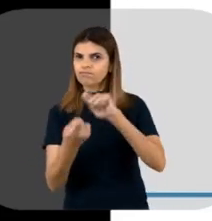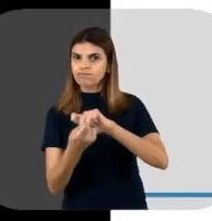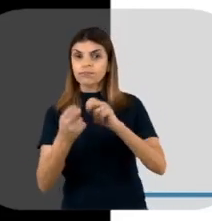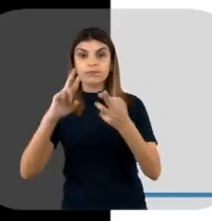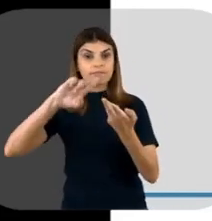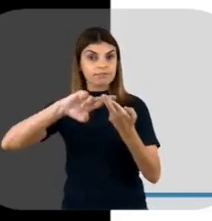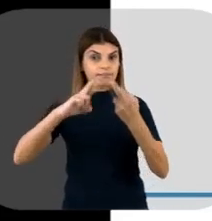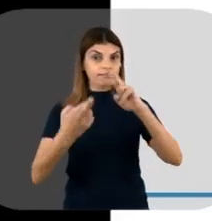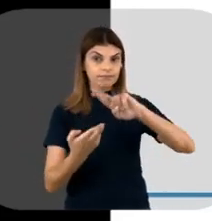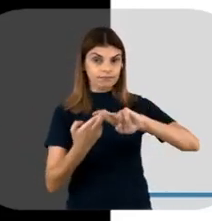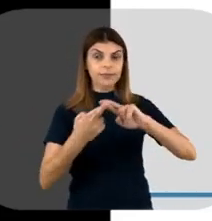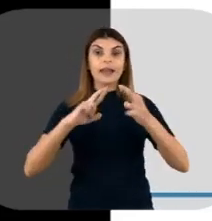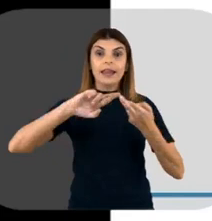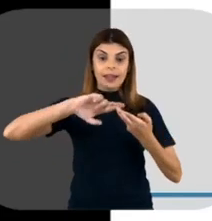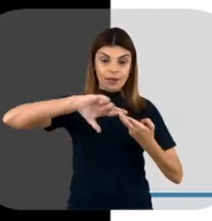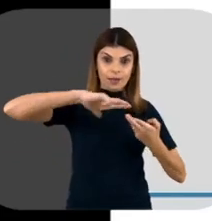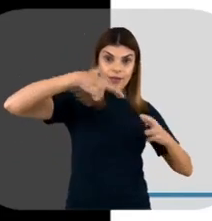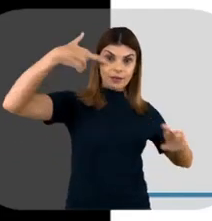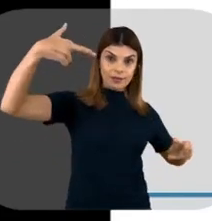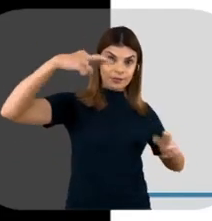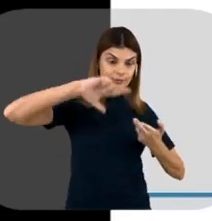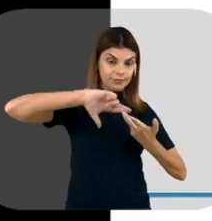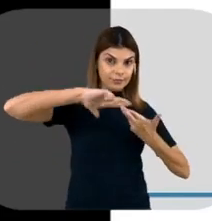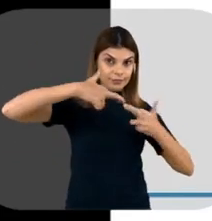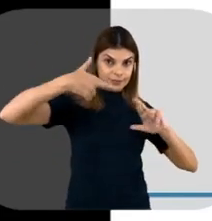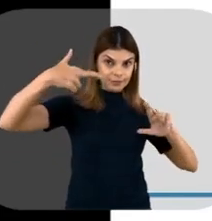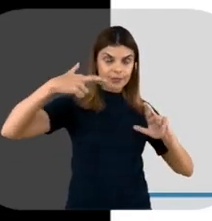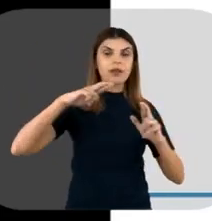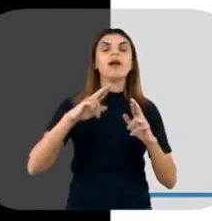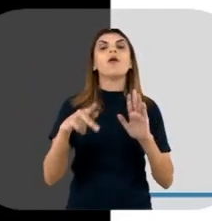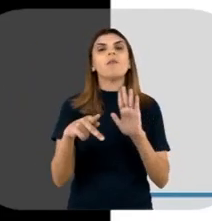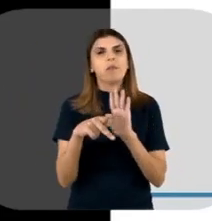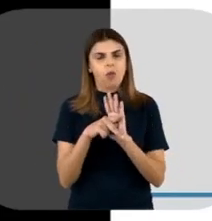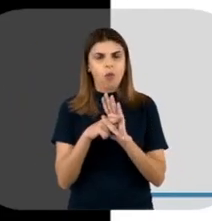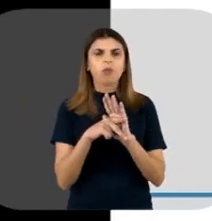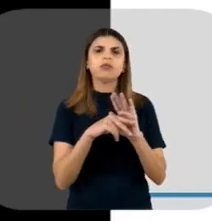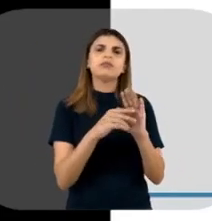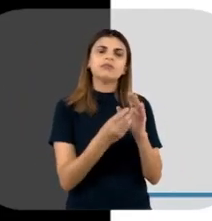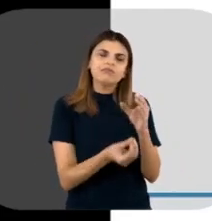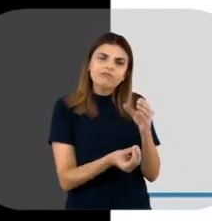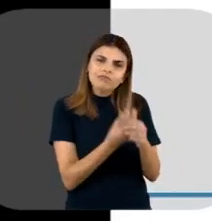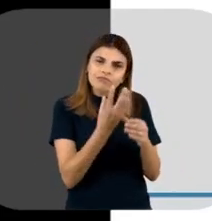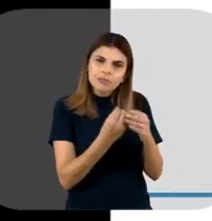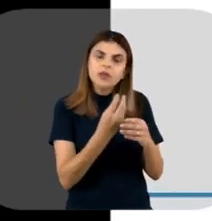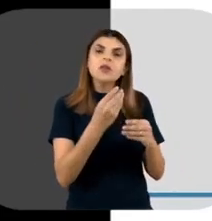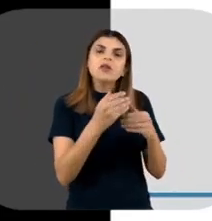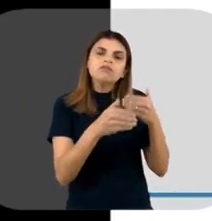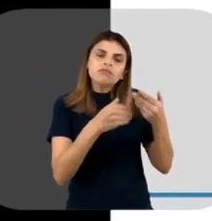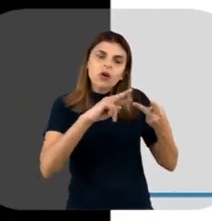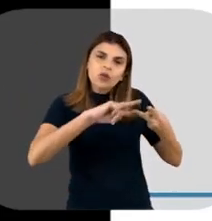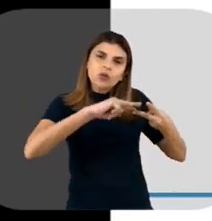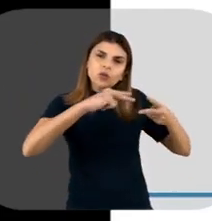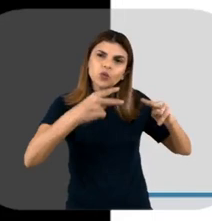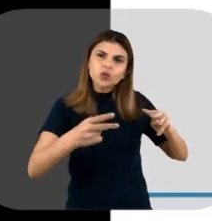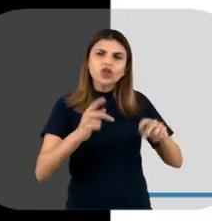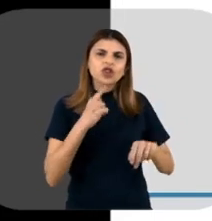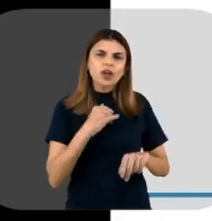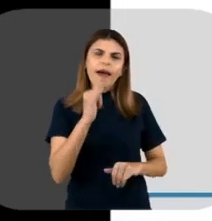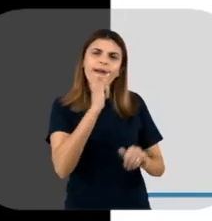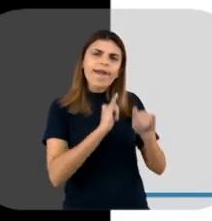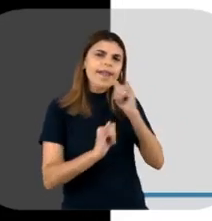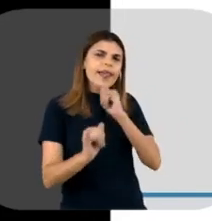recombinante. Então, para a clonagem, a clonagem molecular, clonagem propriamente dita, vai ser um conjunto de ensaios